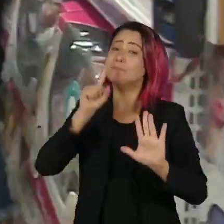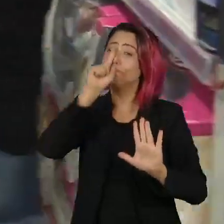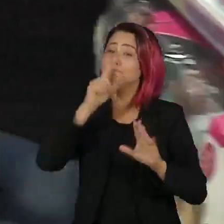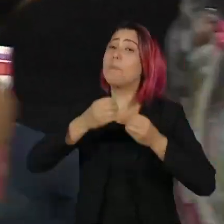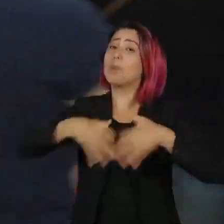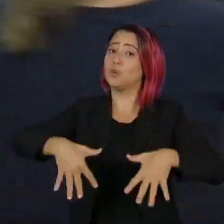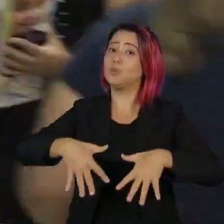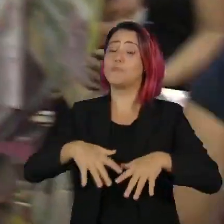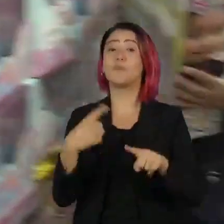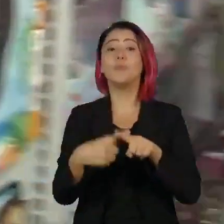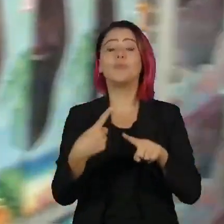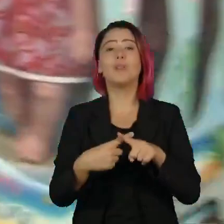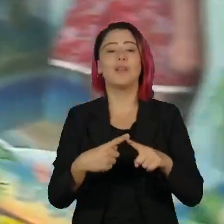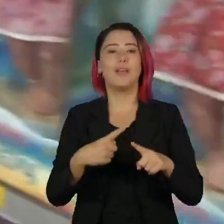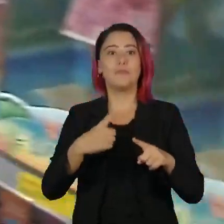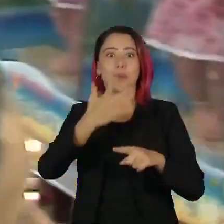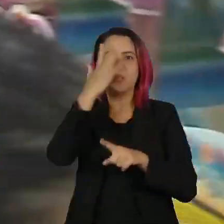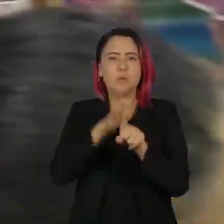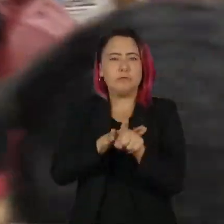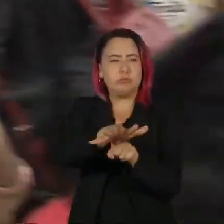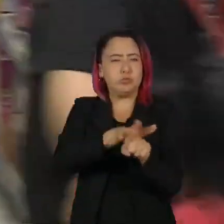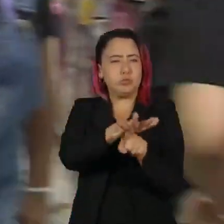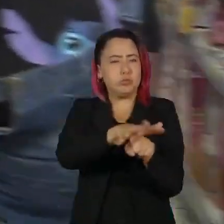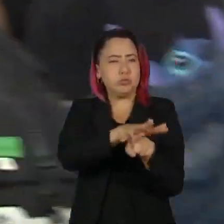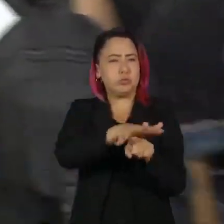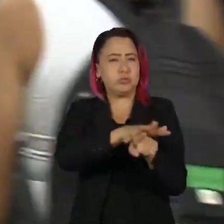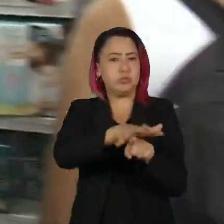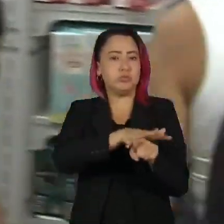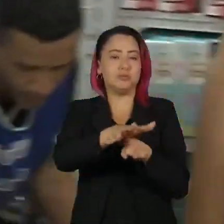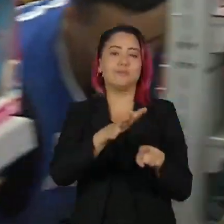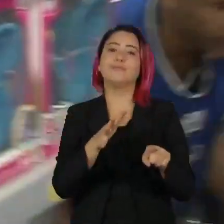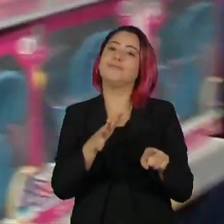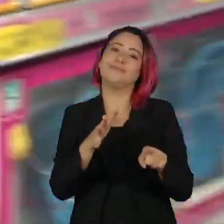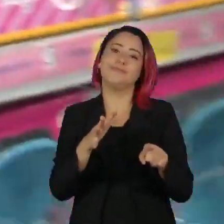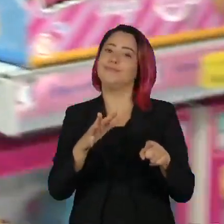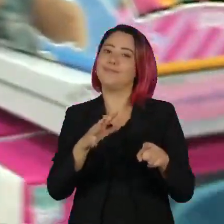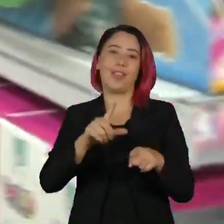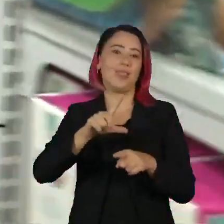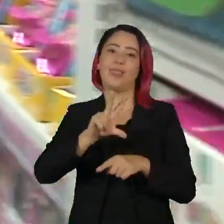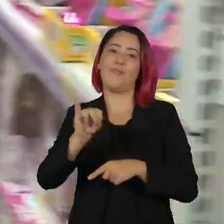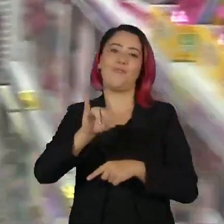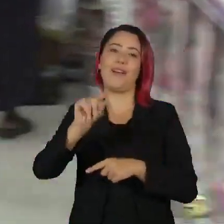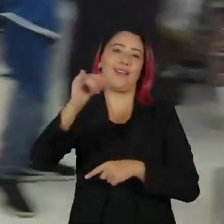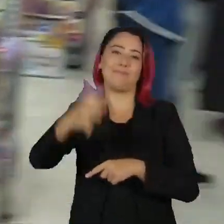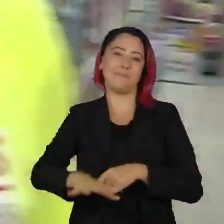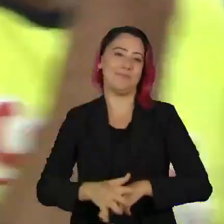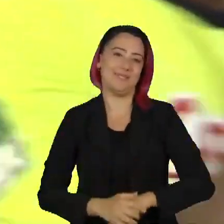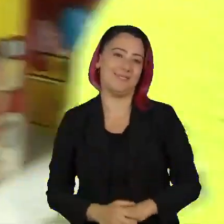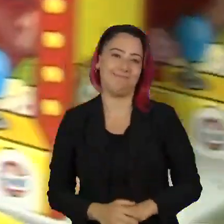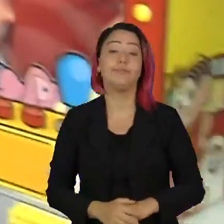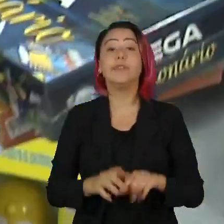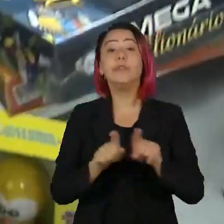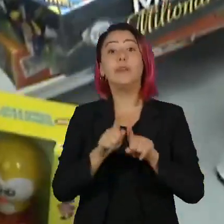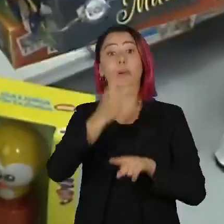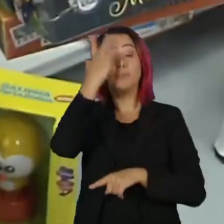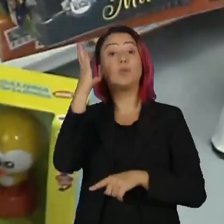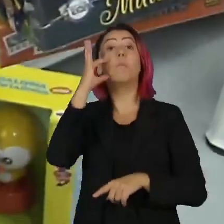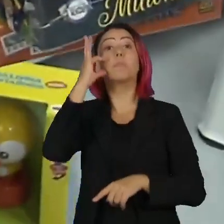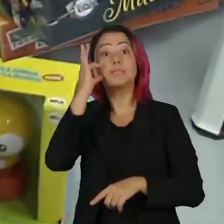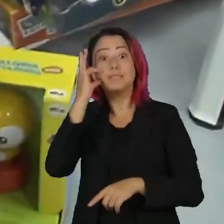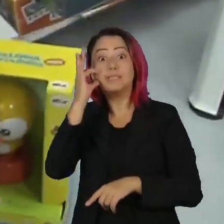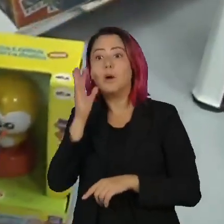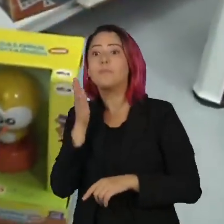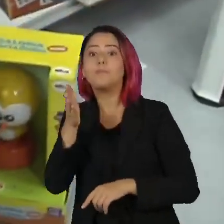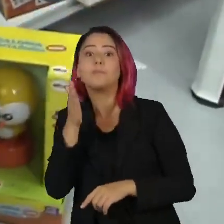Primeiro porque a alta demanda pelos mesmos produtos pode deixar tudo mais caro nessa hora. Quem também vai às lojas presencialmente nesse